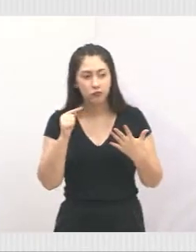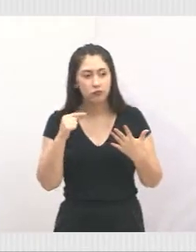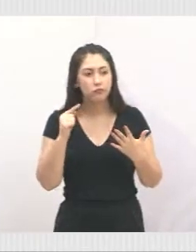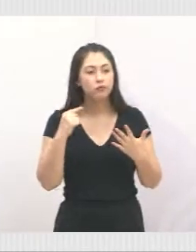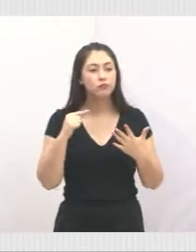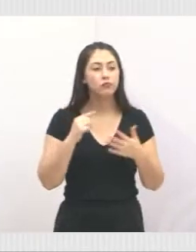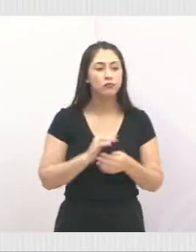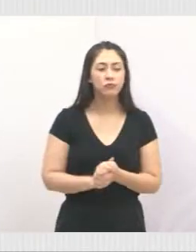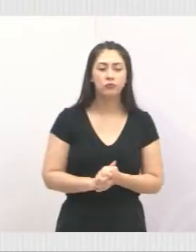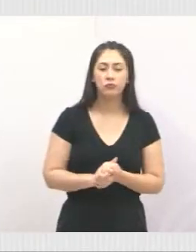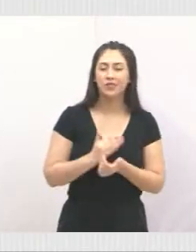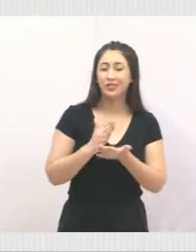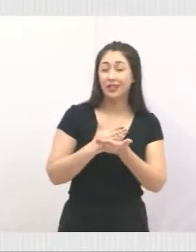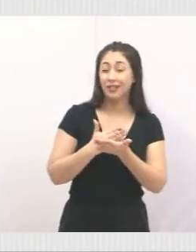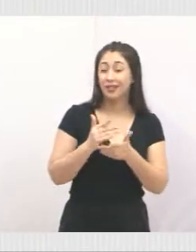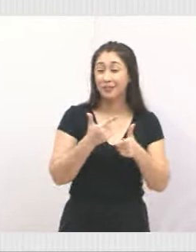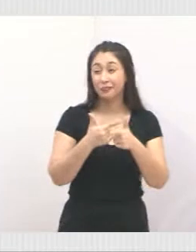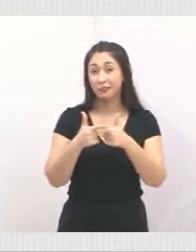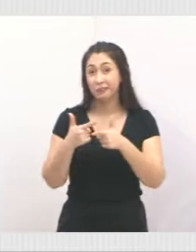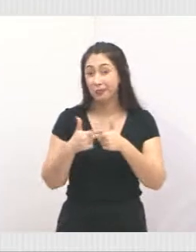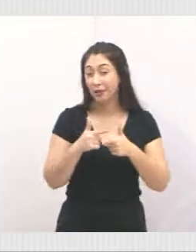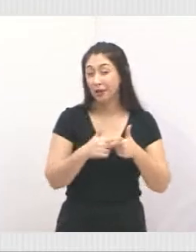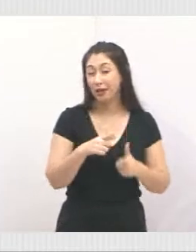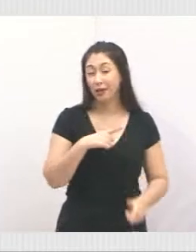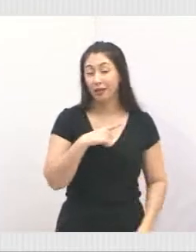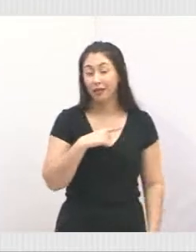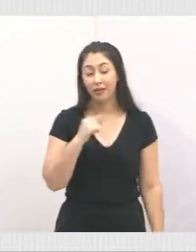algumas dificuldades que estão tendo.